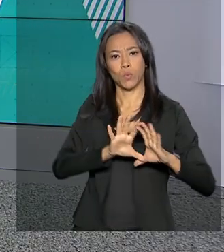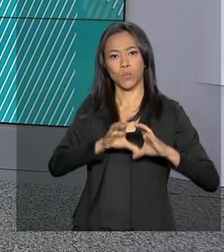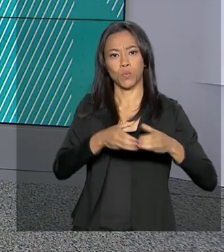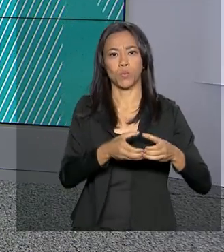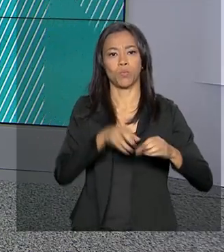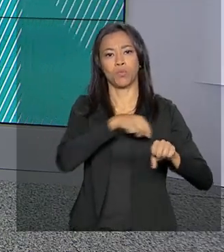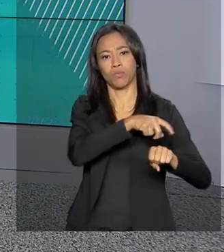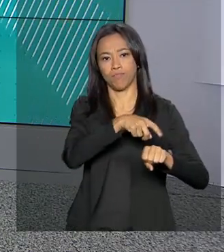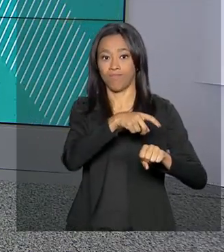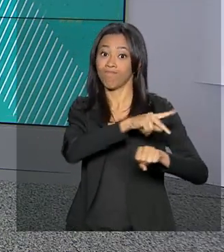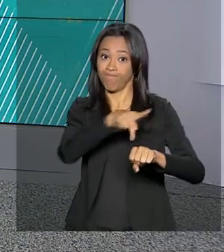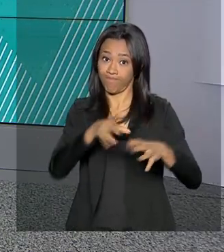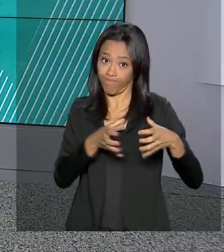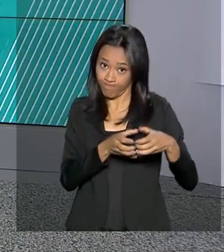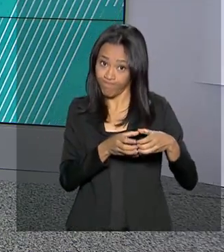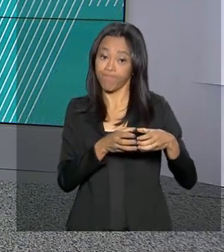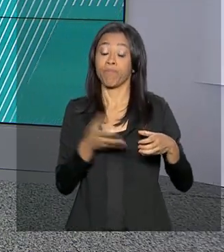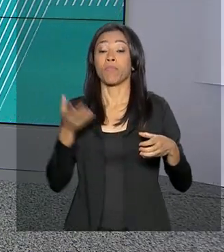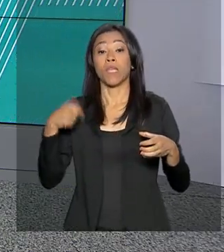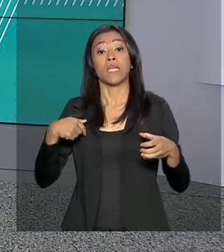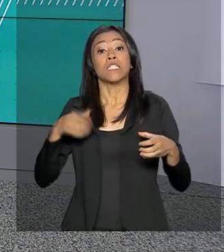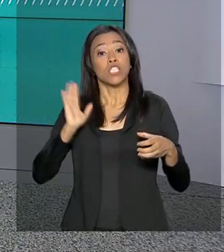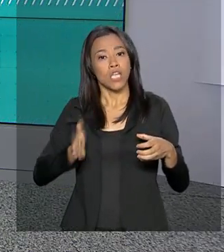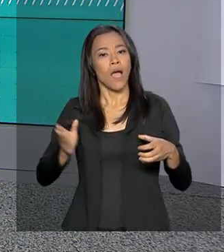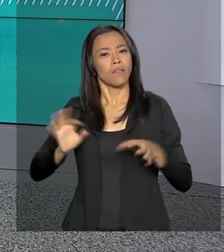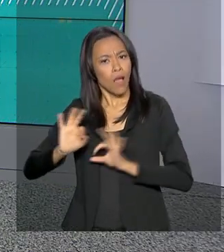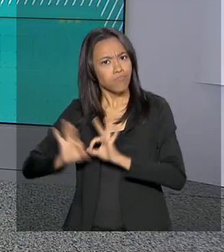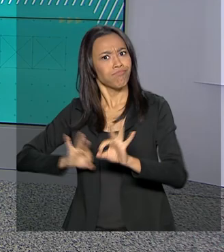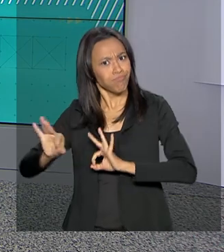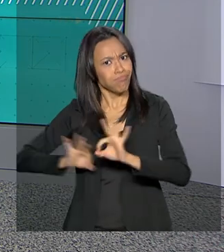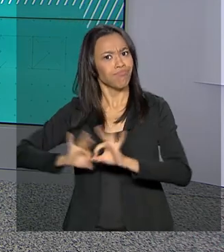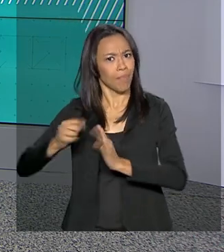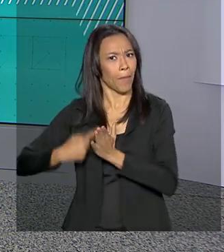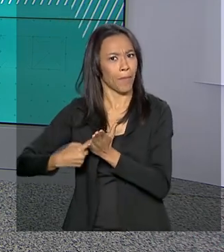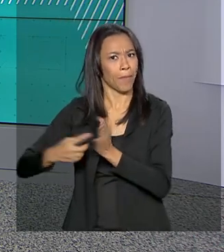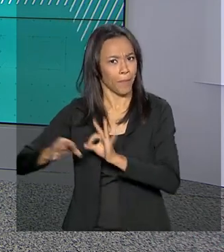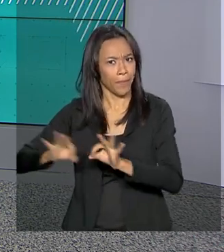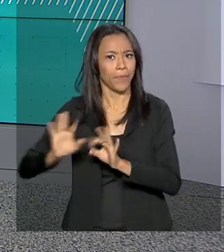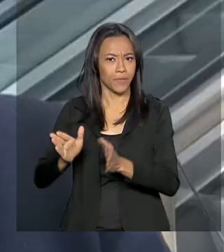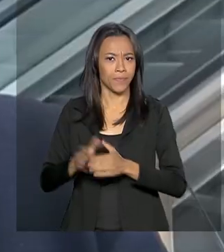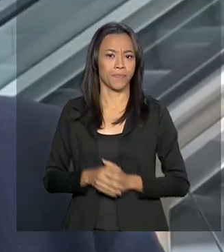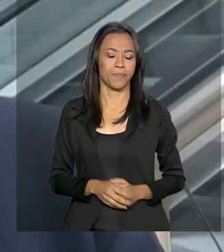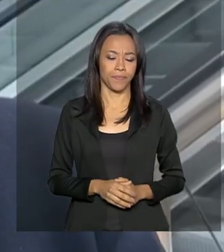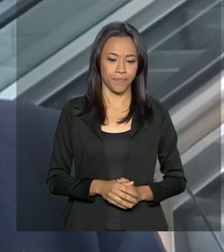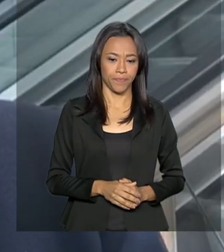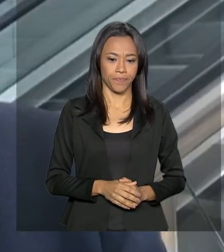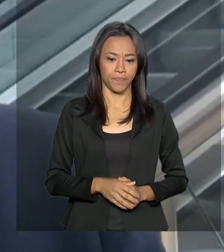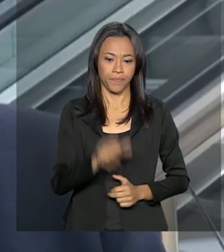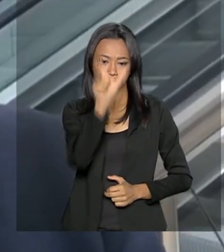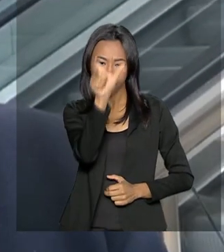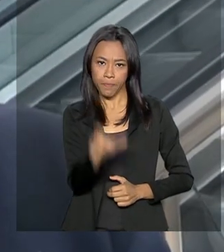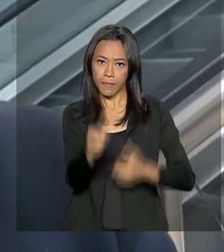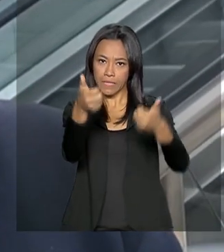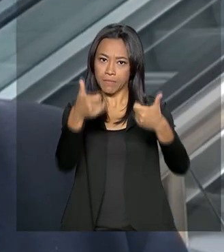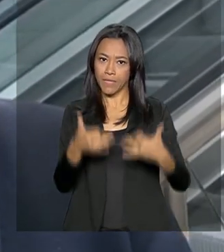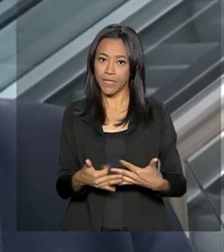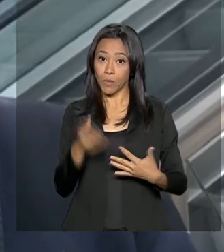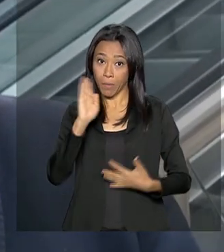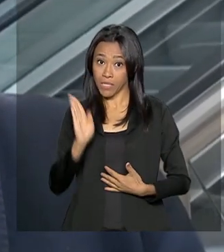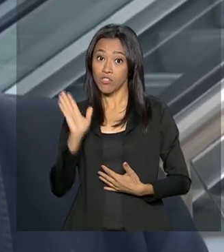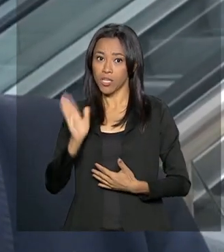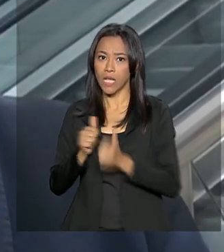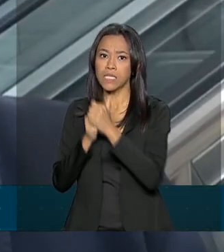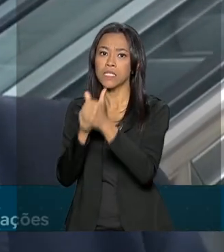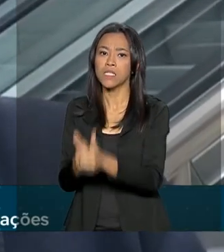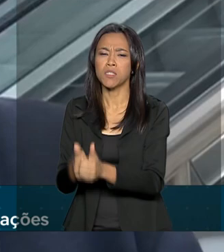E, segundo o ministro, o país já está encaminhado nesse sentido. O Brasil já está cumprindo